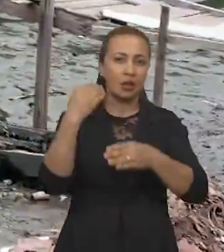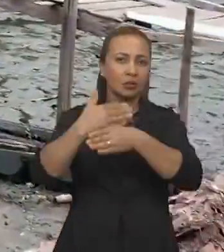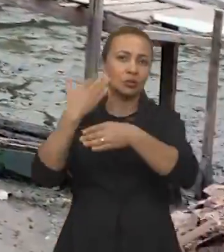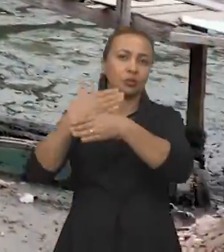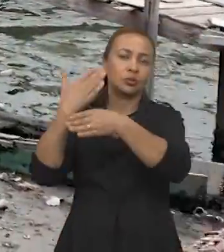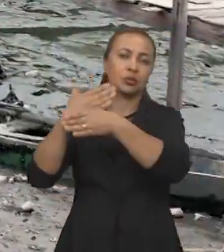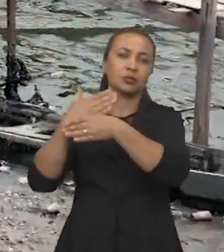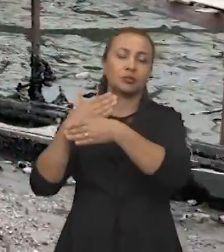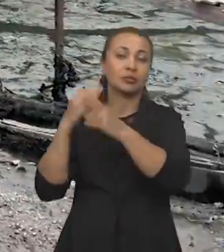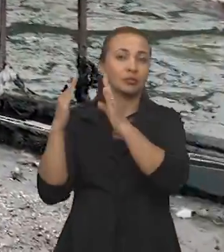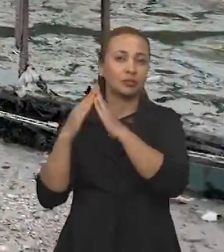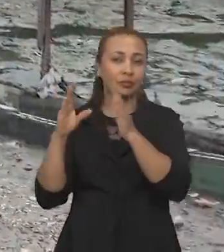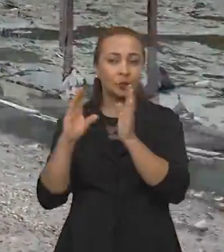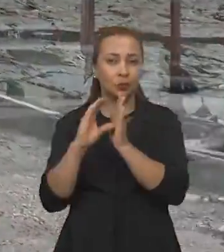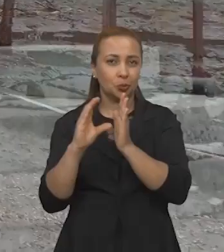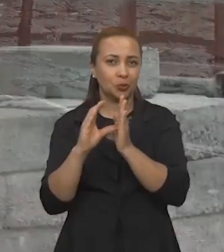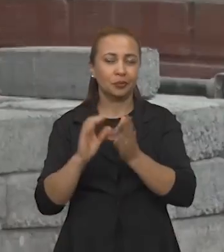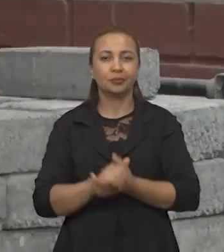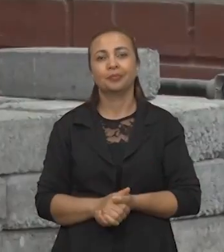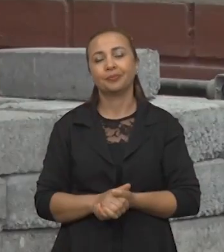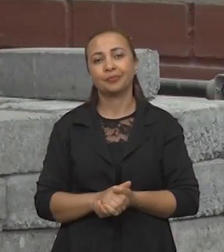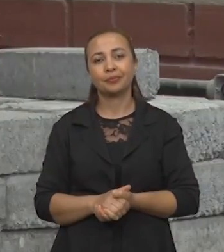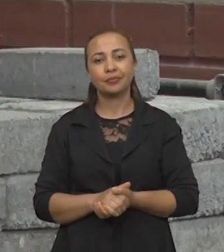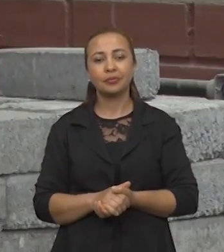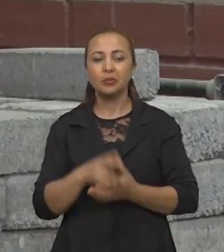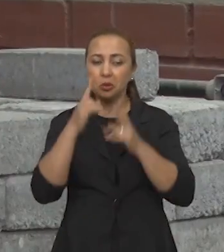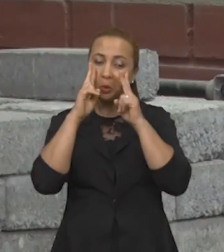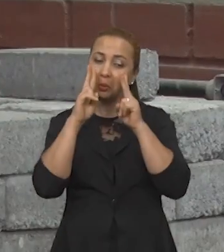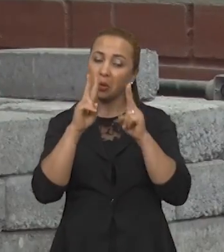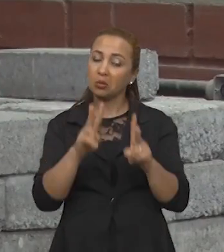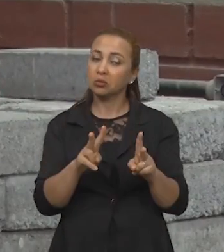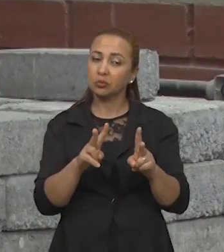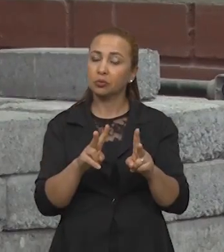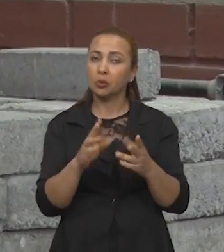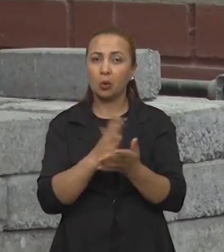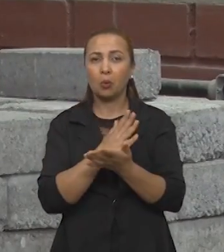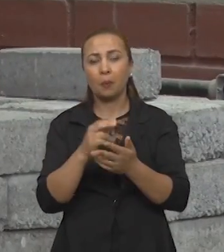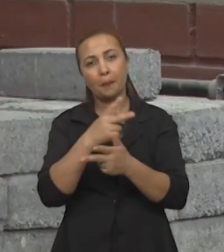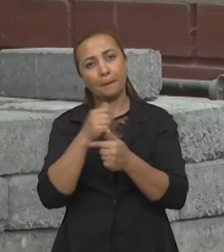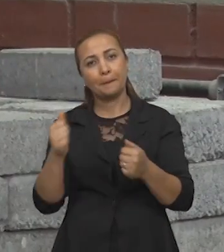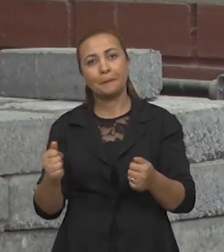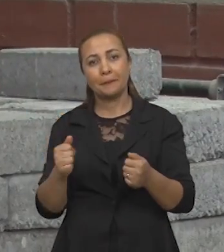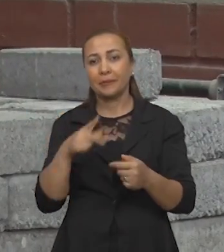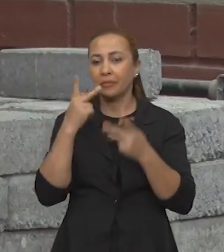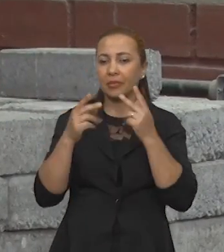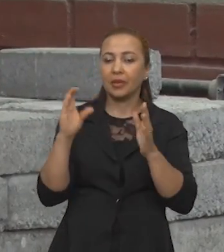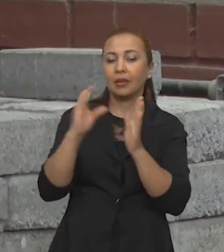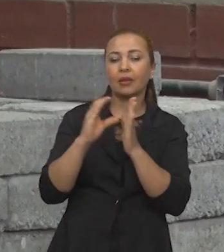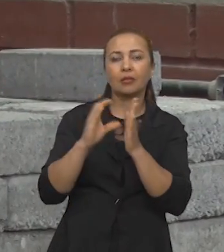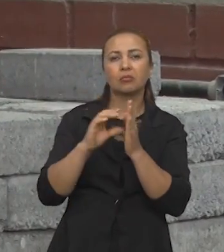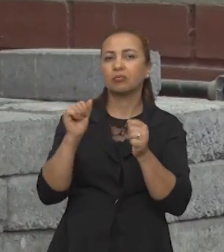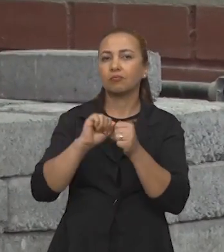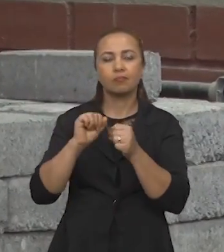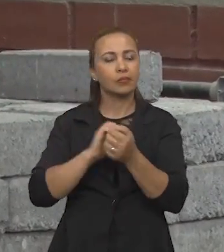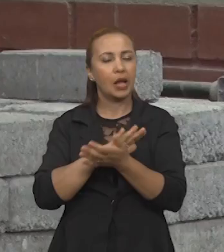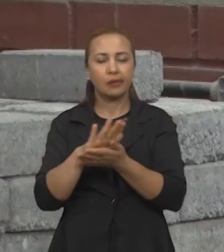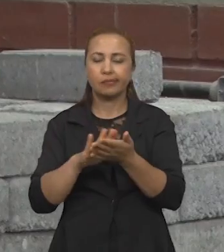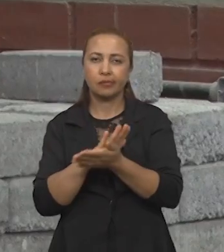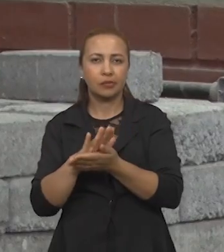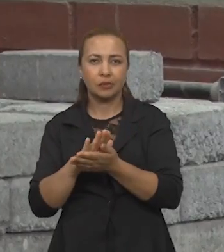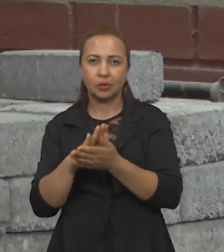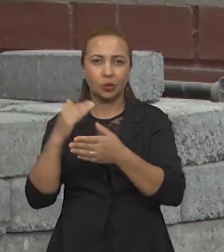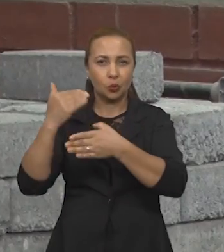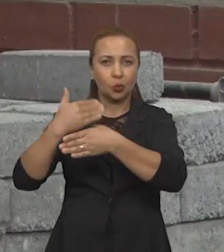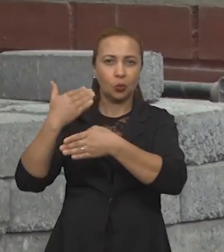em usar esse material em obras da comunidade. E aí a gente observou algumas coisas. Ele falou que a comunidade não faz mais